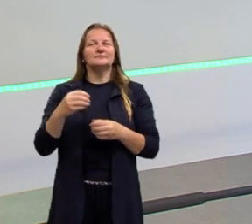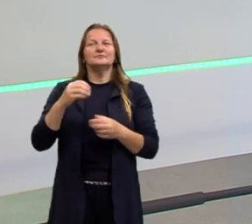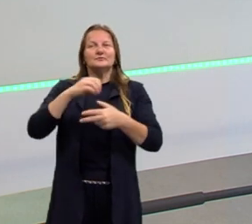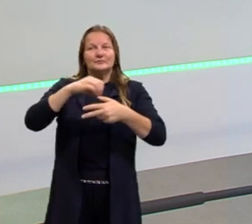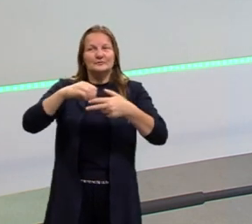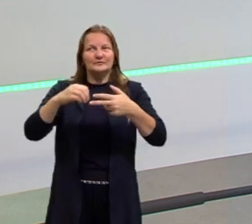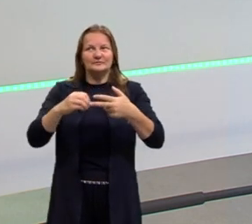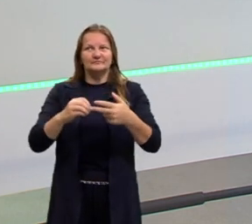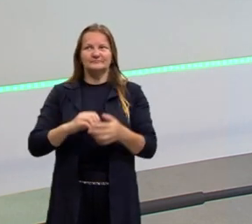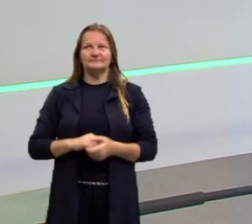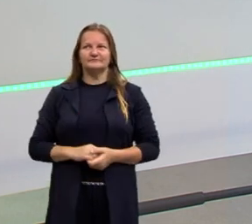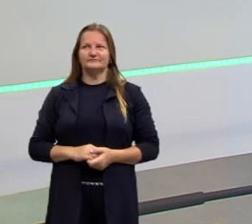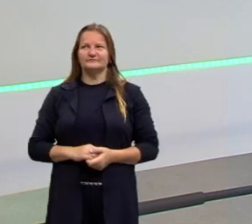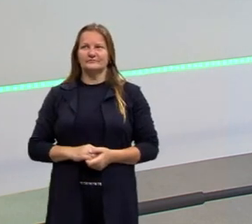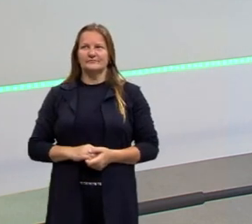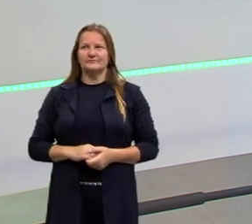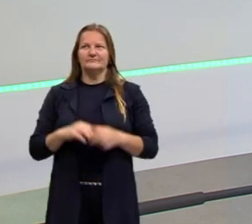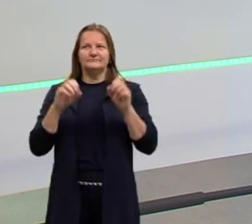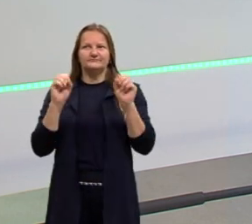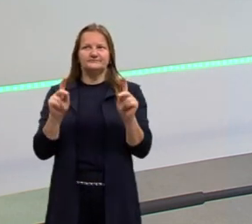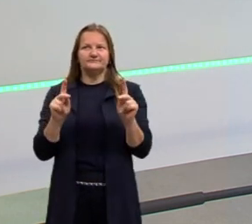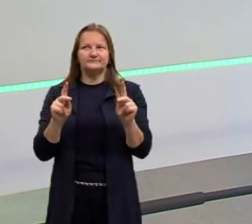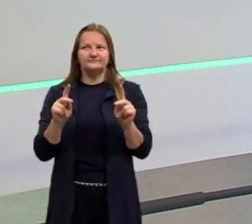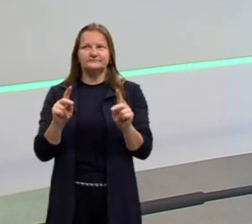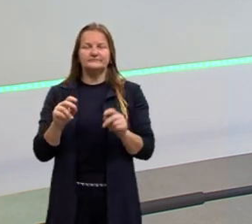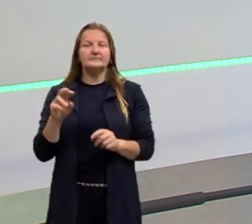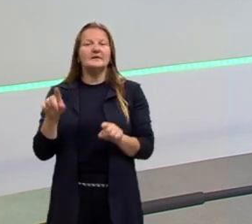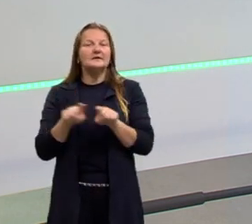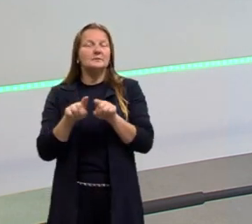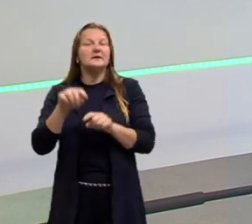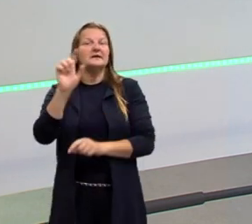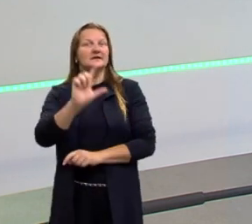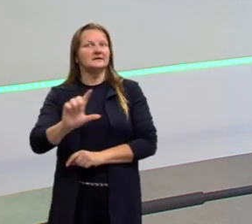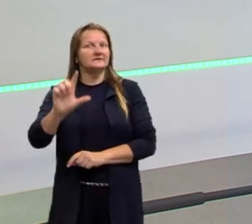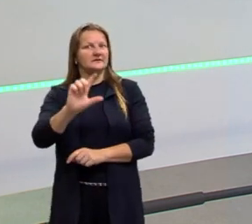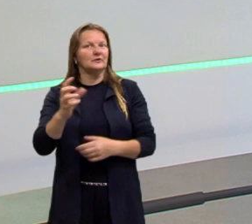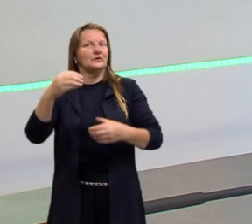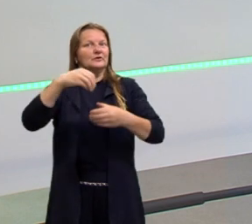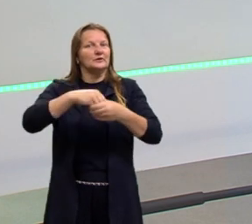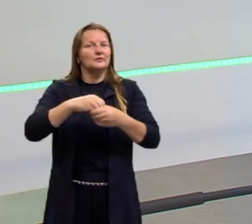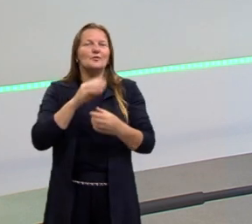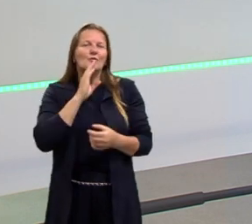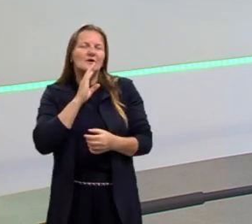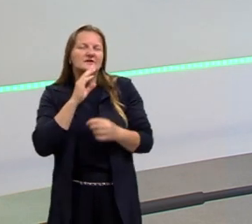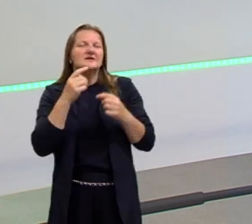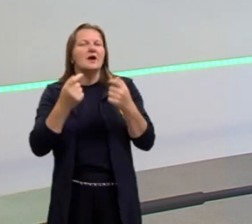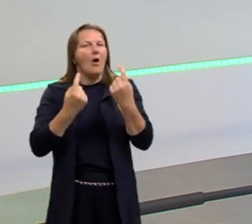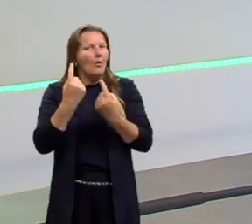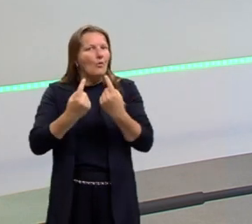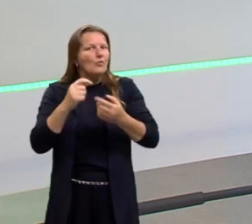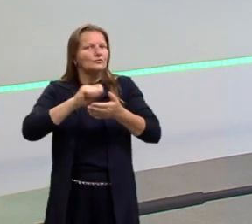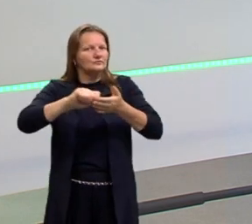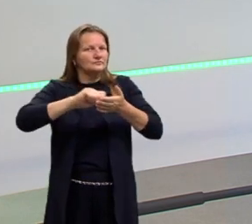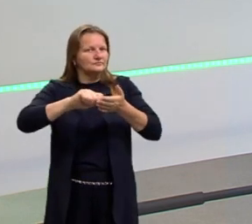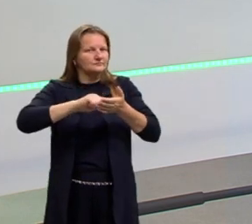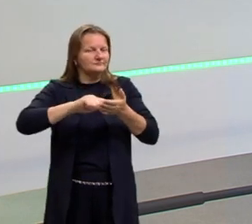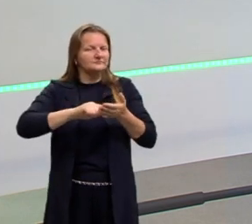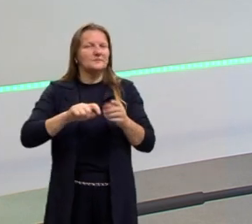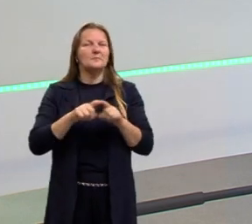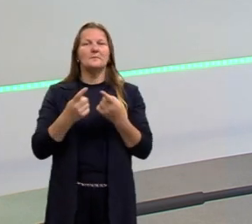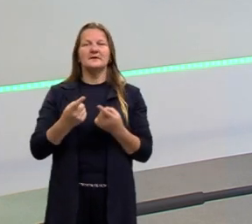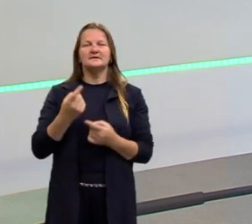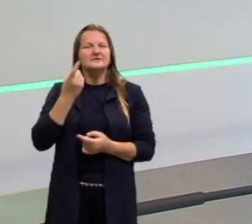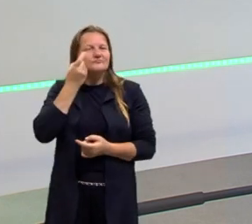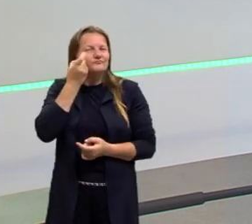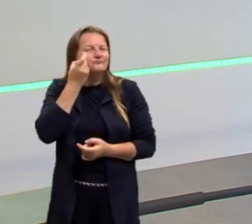dentro do ENEM, certo? E a relevância também da literatura. Conheceremos, sim, alguns escritores, mas seria